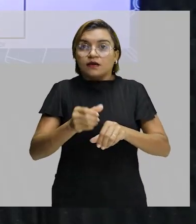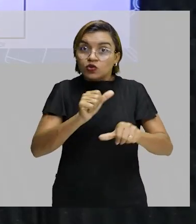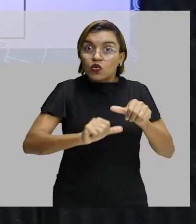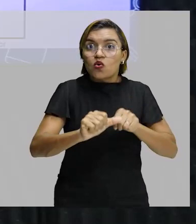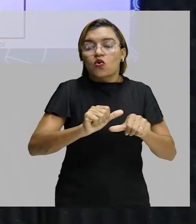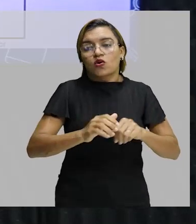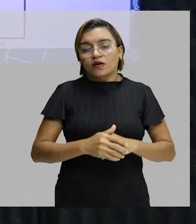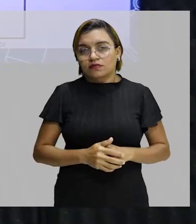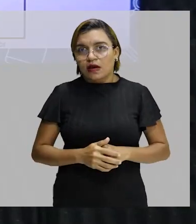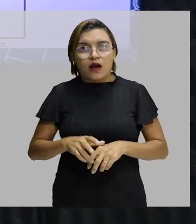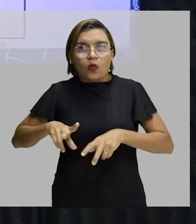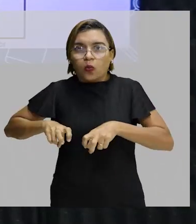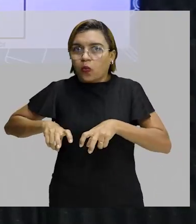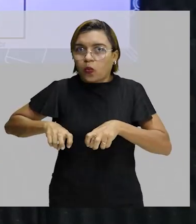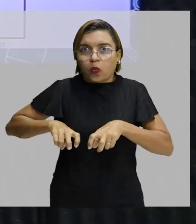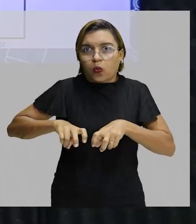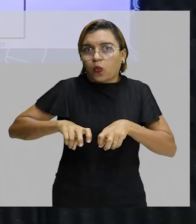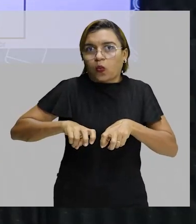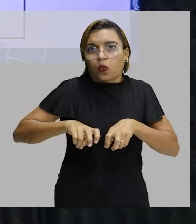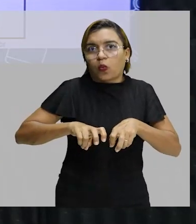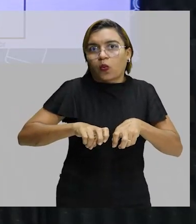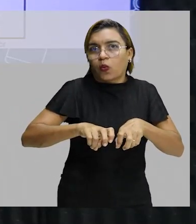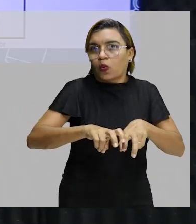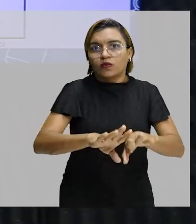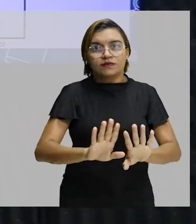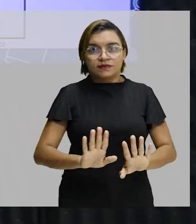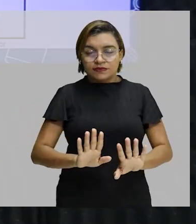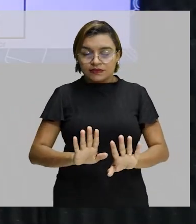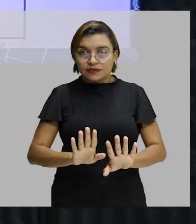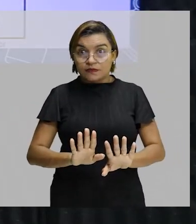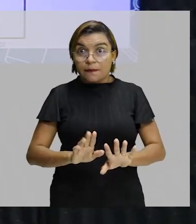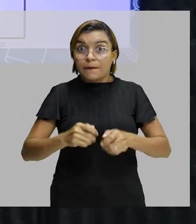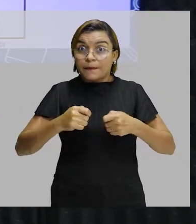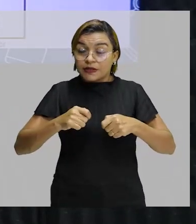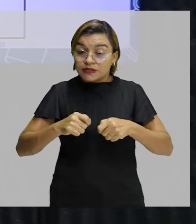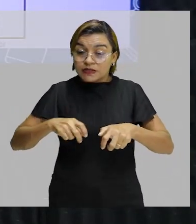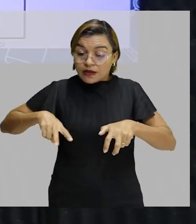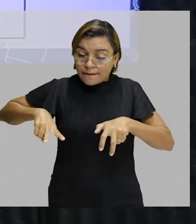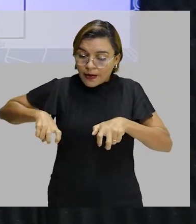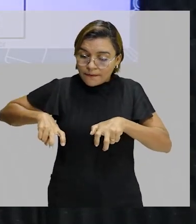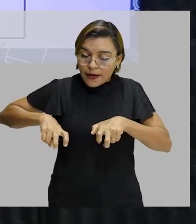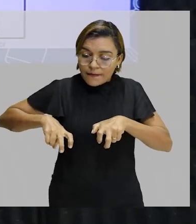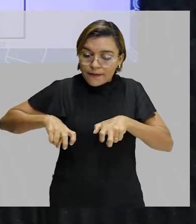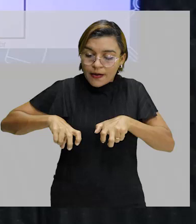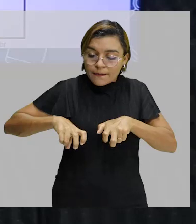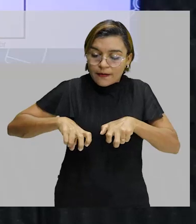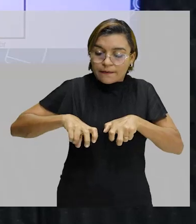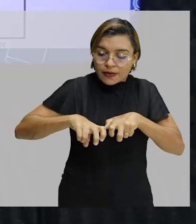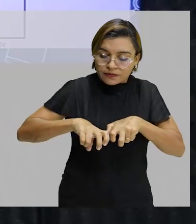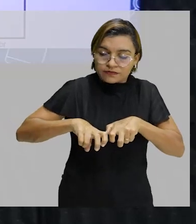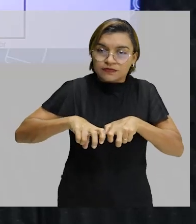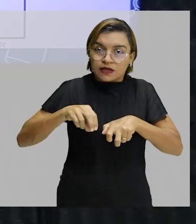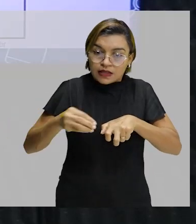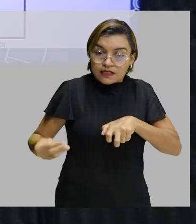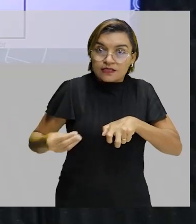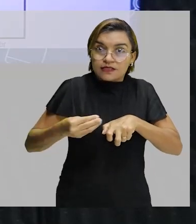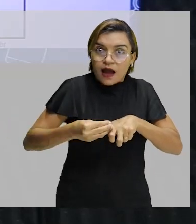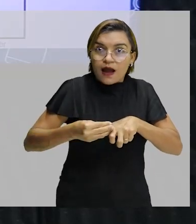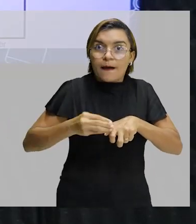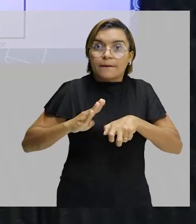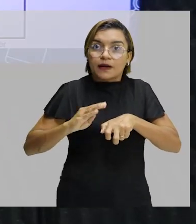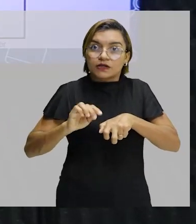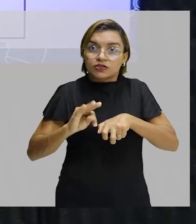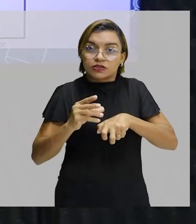desembestado apostando na corrida já que o parceiro dele não. O parceiro dele tem que chegar nele. Então, ele se